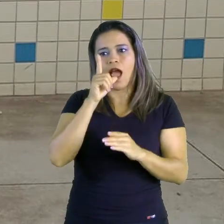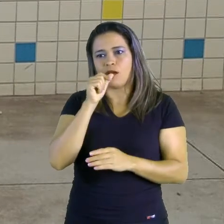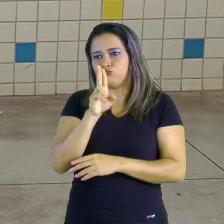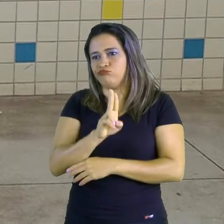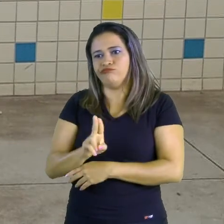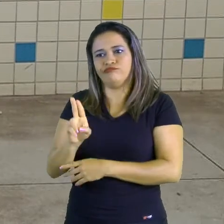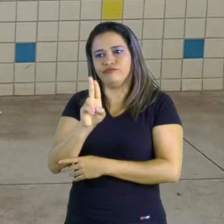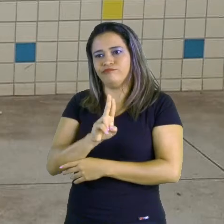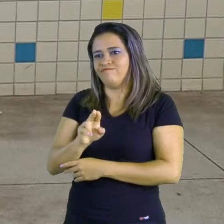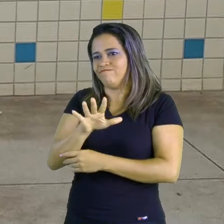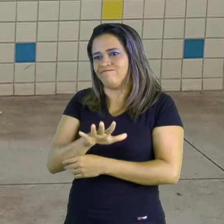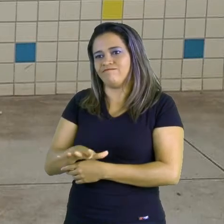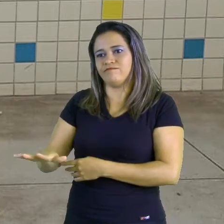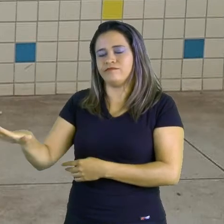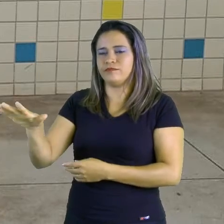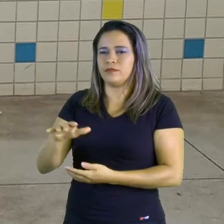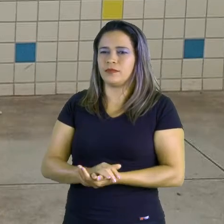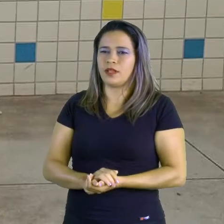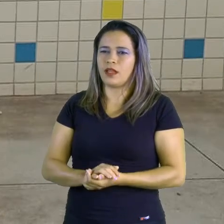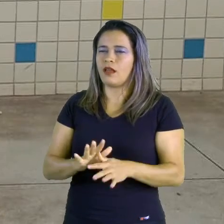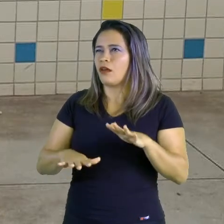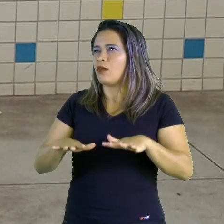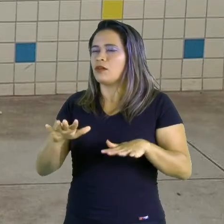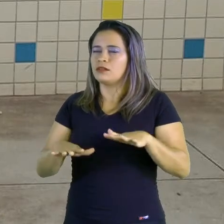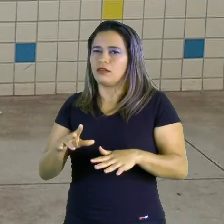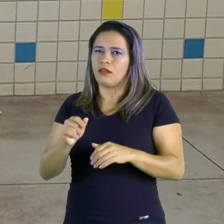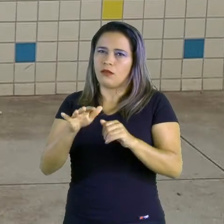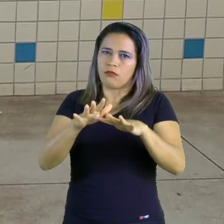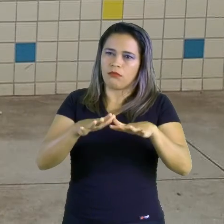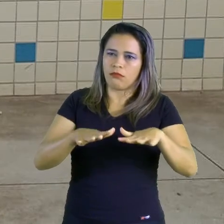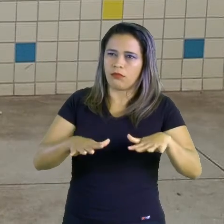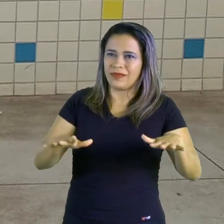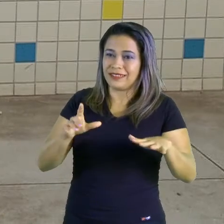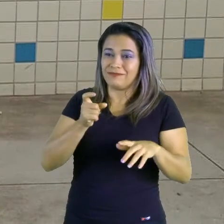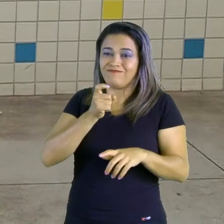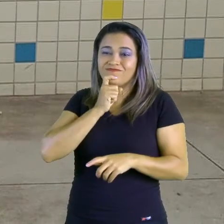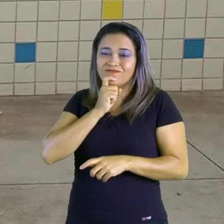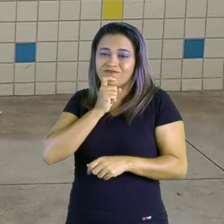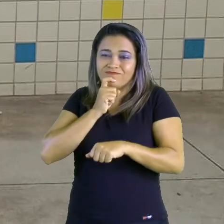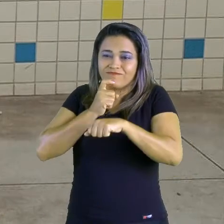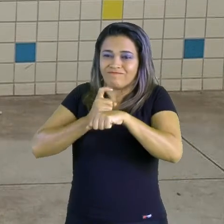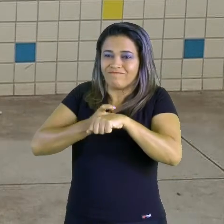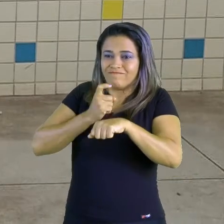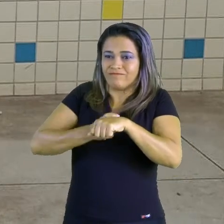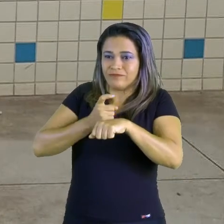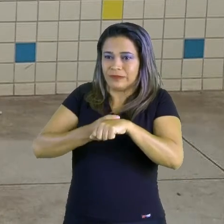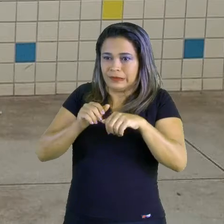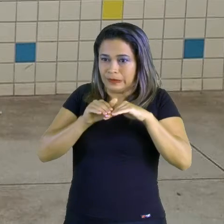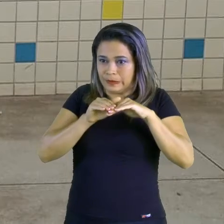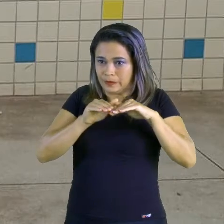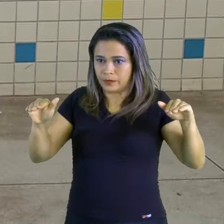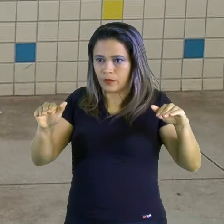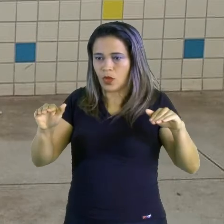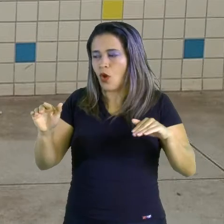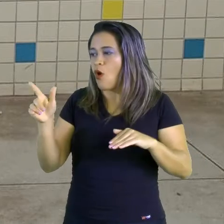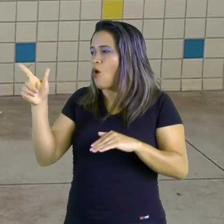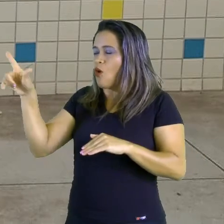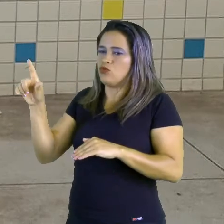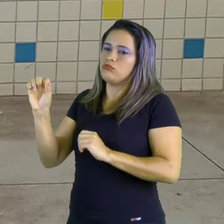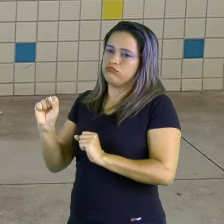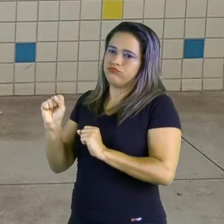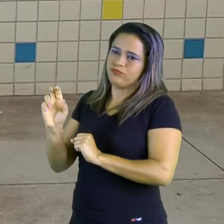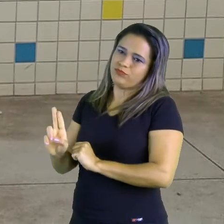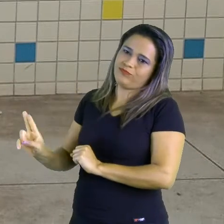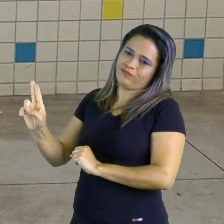toda sua extensão. Enquanto algumas partes estão congeladas, somente outras são próprias para uso.